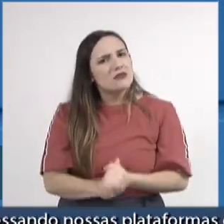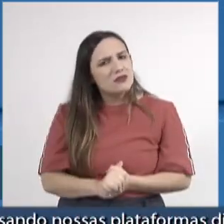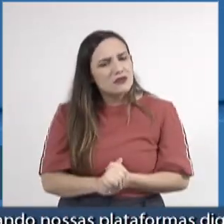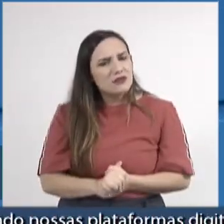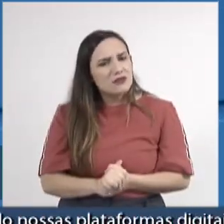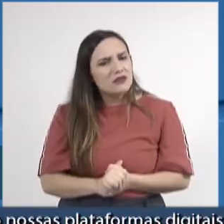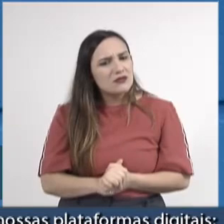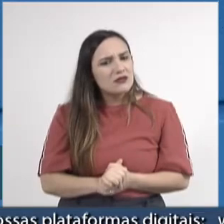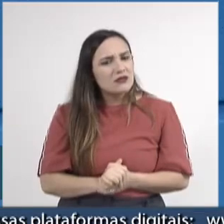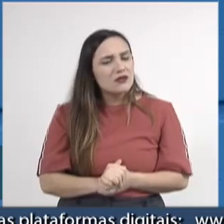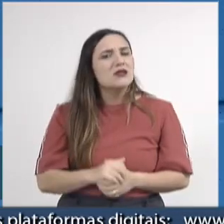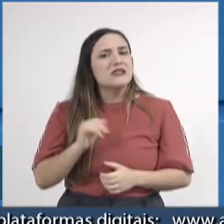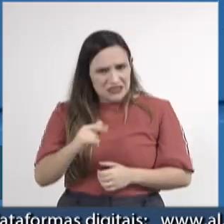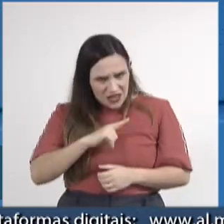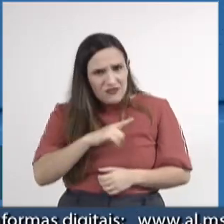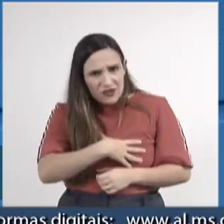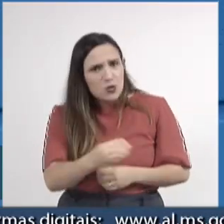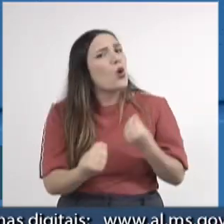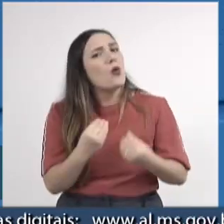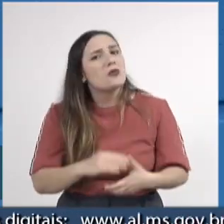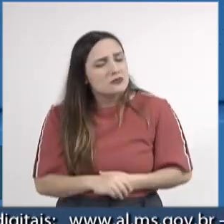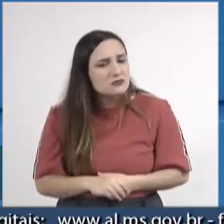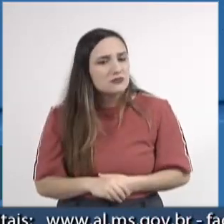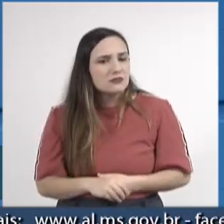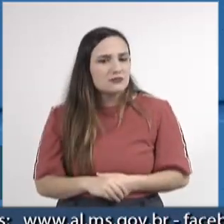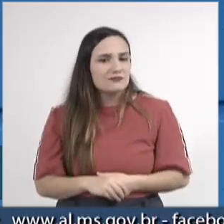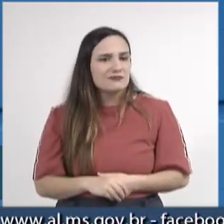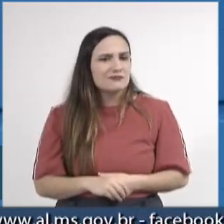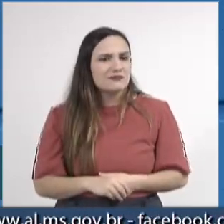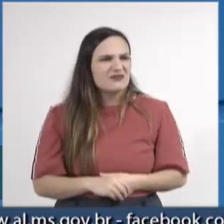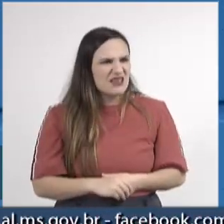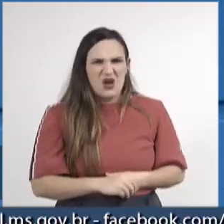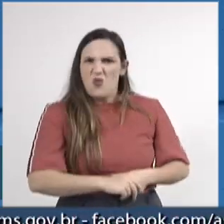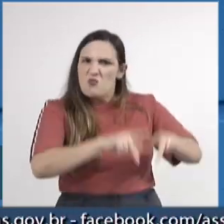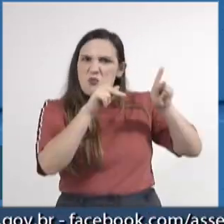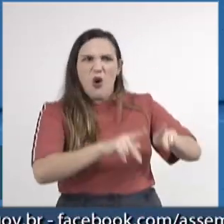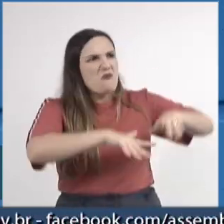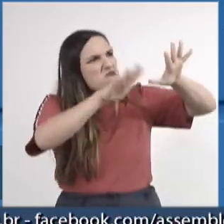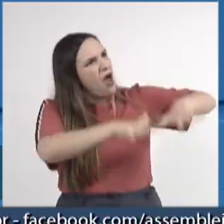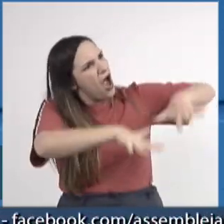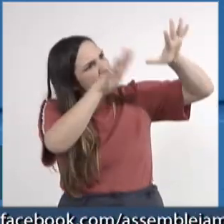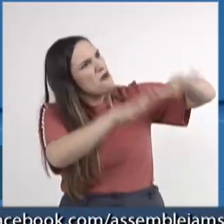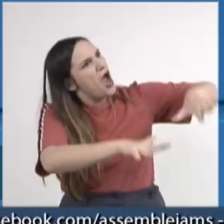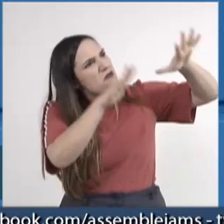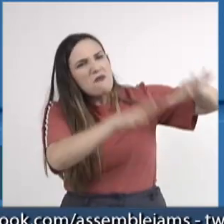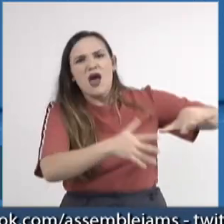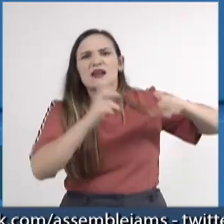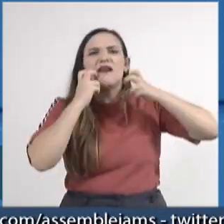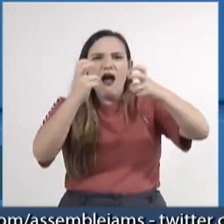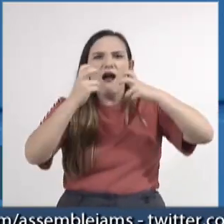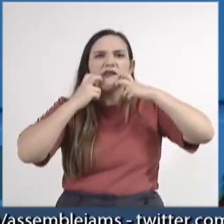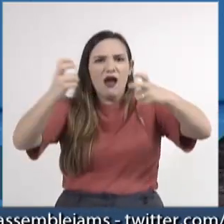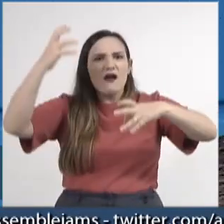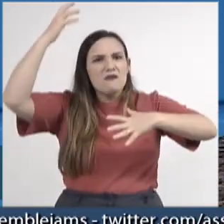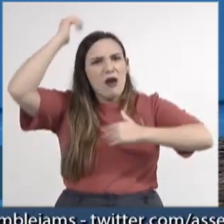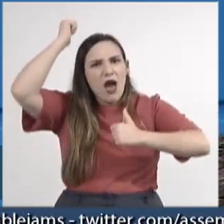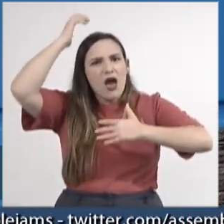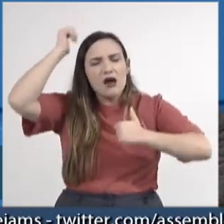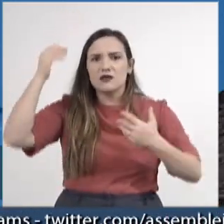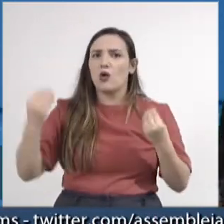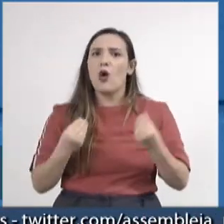vendo uma multidão o chamando de macaco. Eu imaginei que com essa